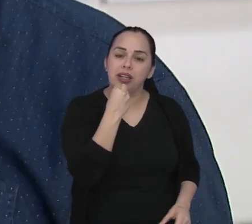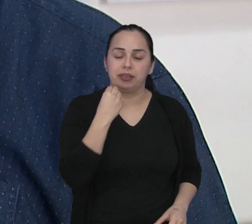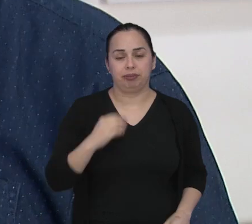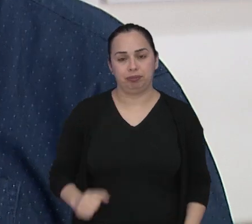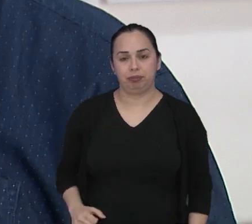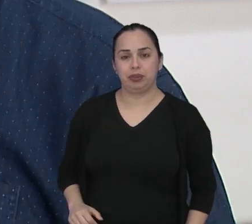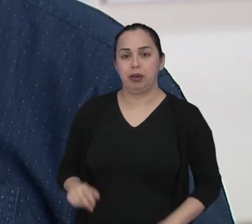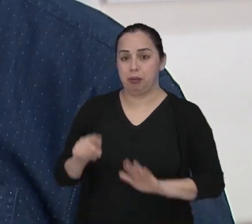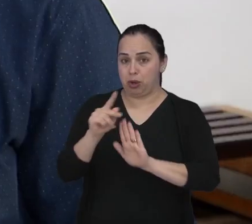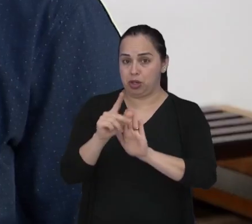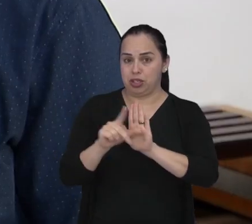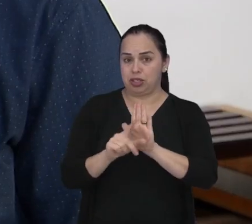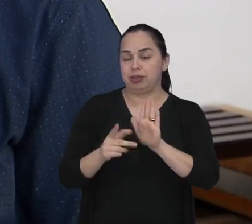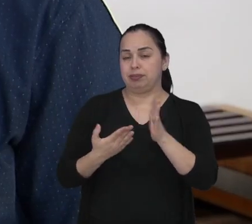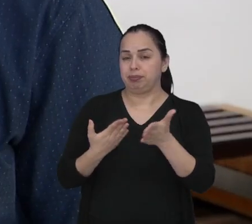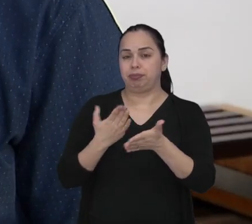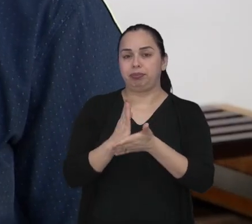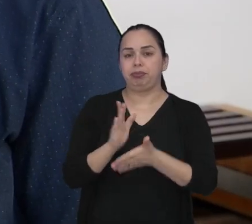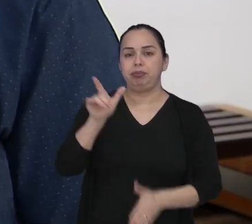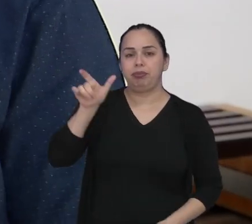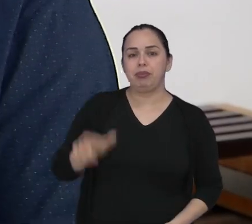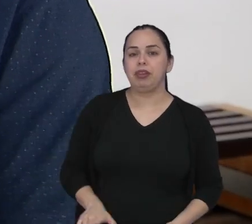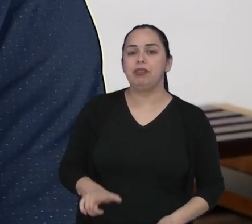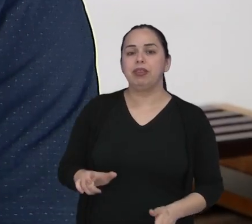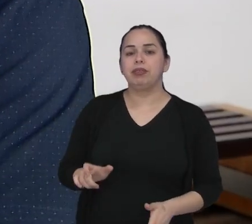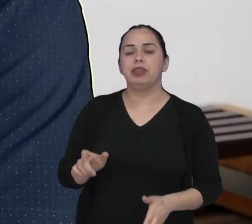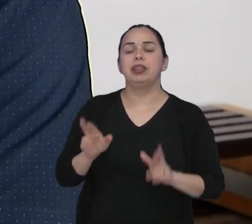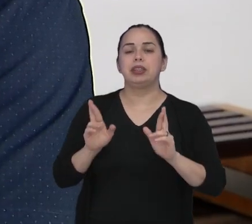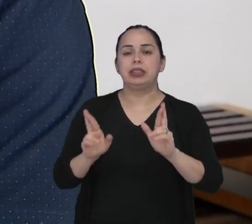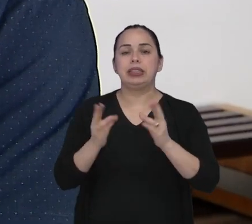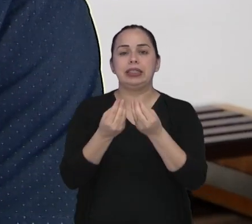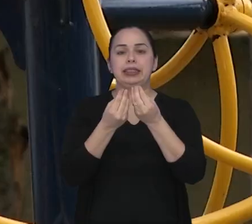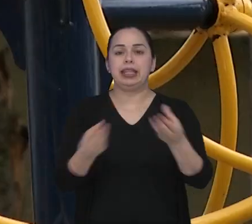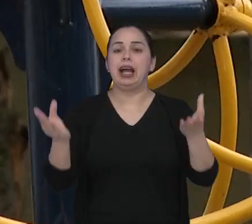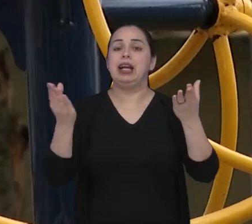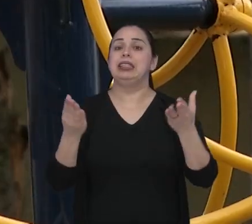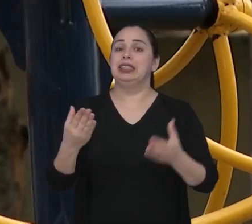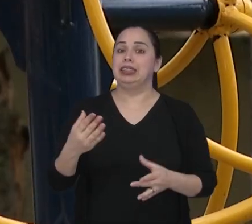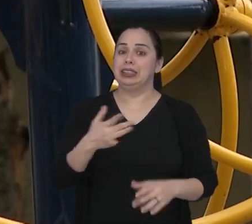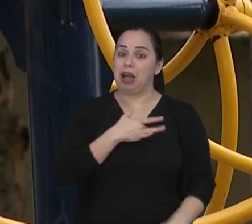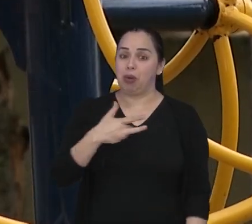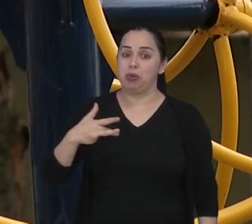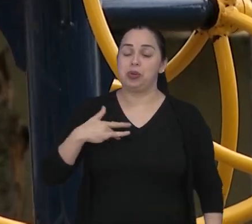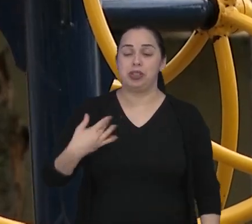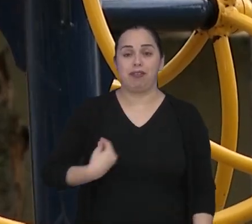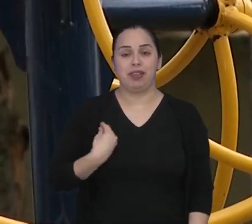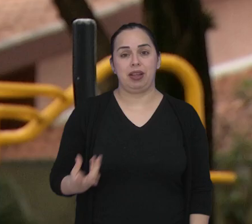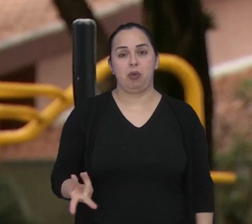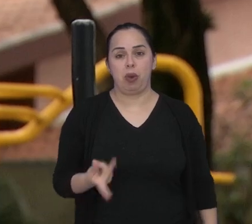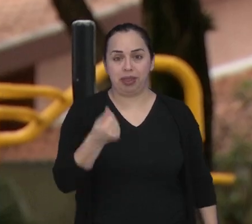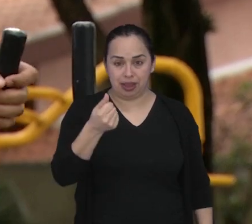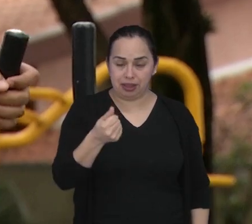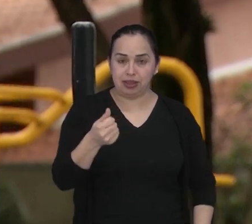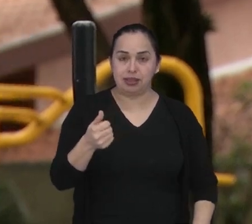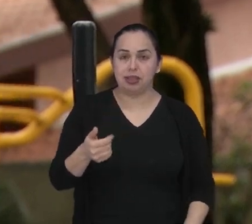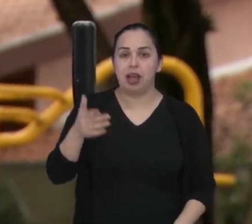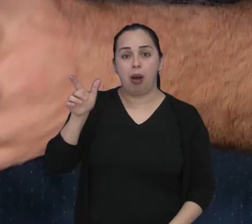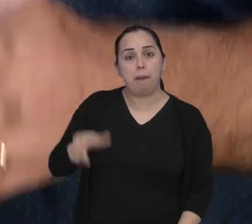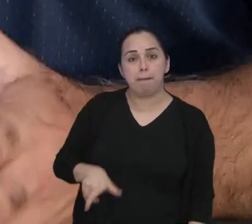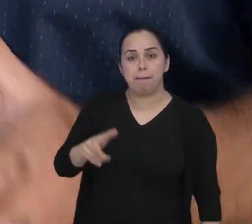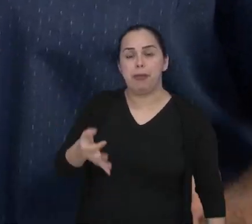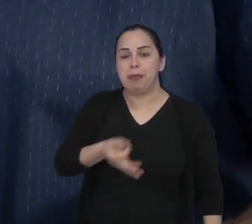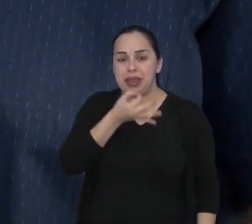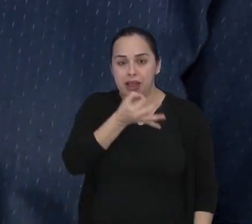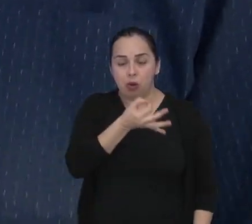esse pessoal. Com o projeto aprovado, o vereador espera promover mais saúde e, consequentemente, qualidade de vida.